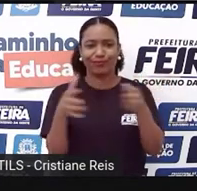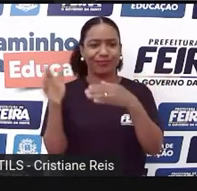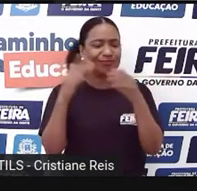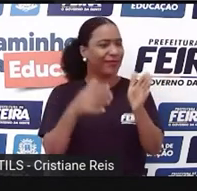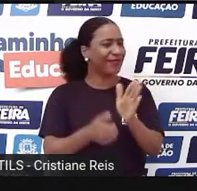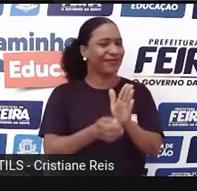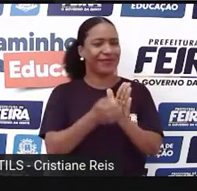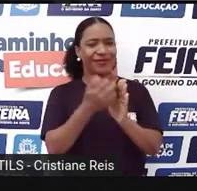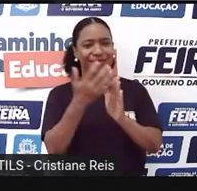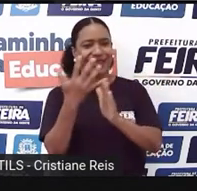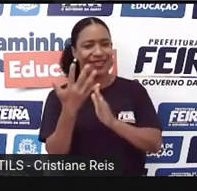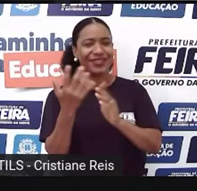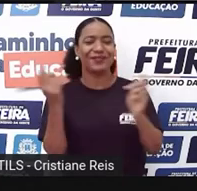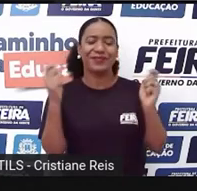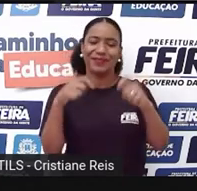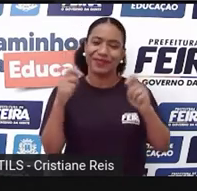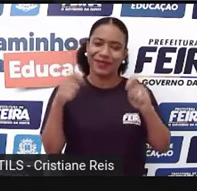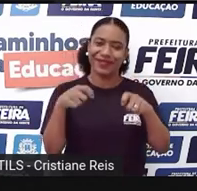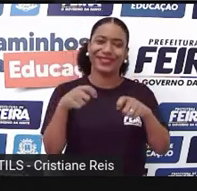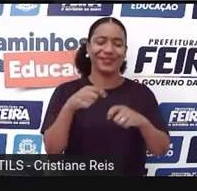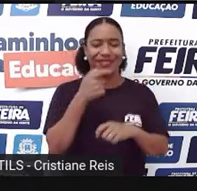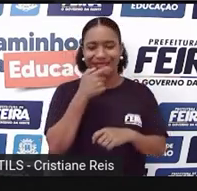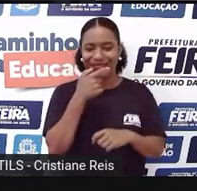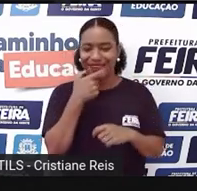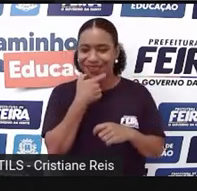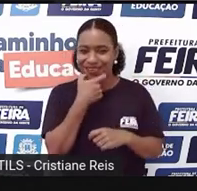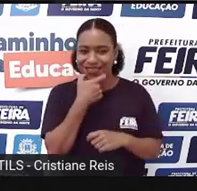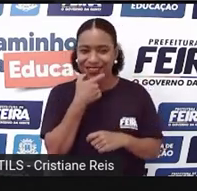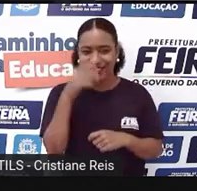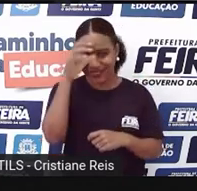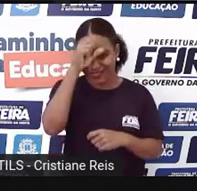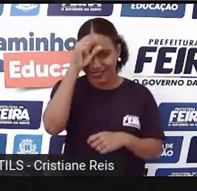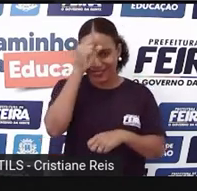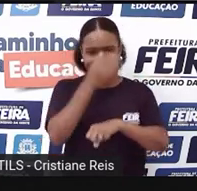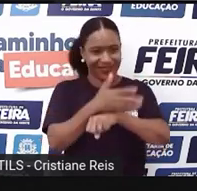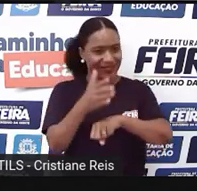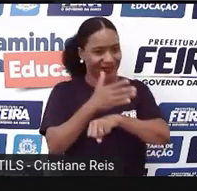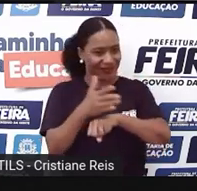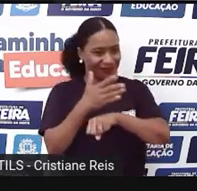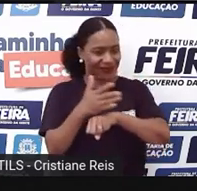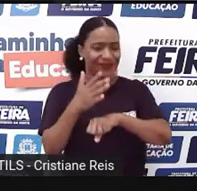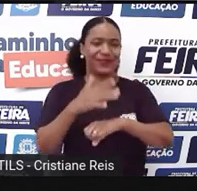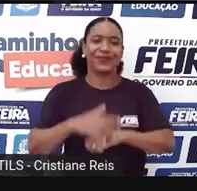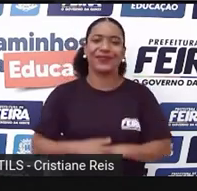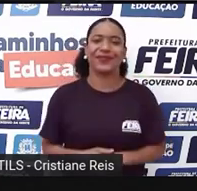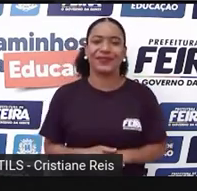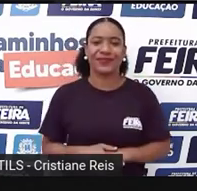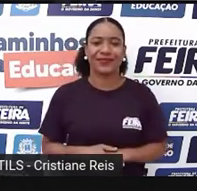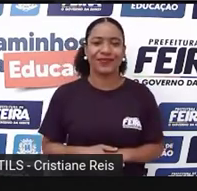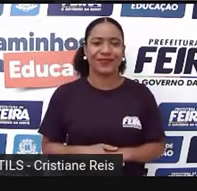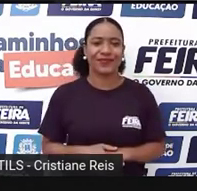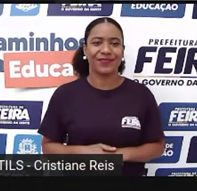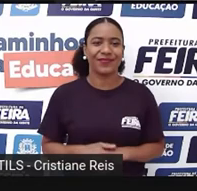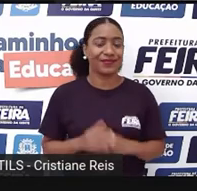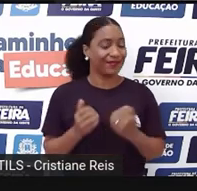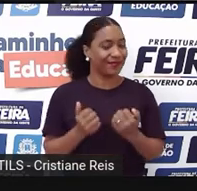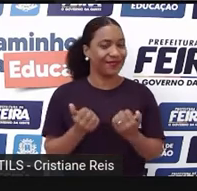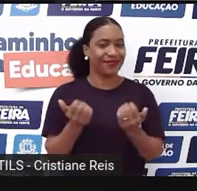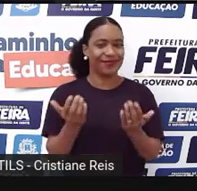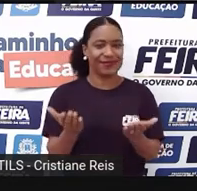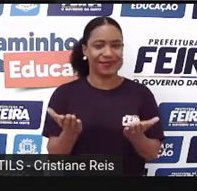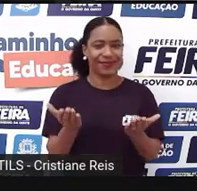necessário para desenvolver o seu inglês. Ok? Start telling Romeo and Juliet.